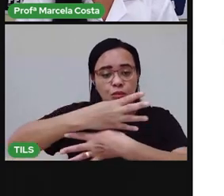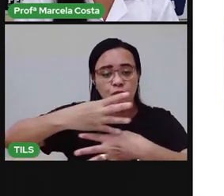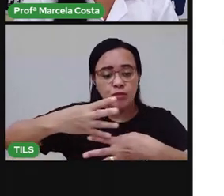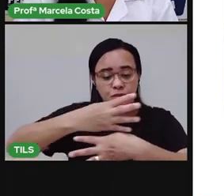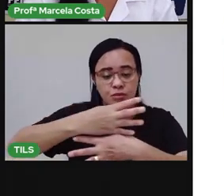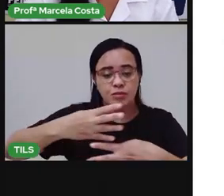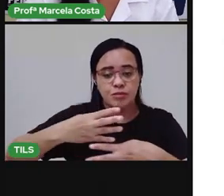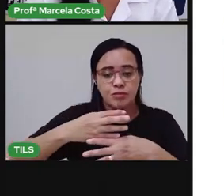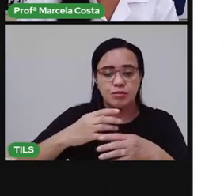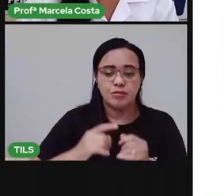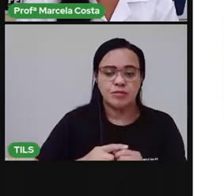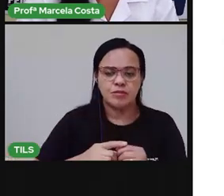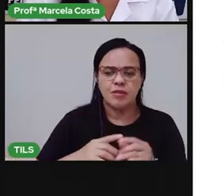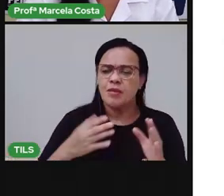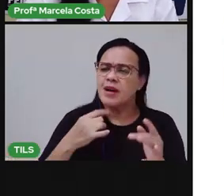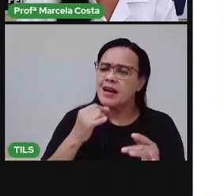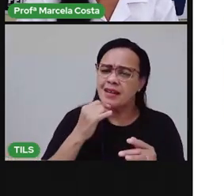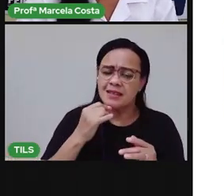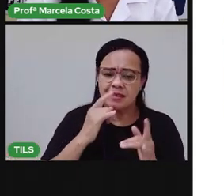De apartamentos?